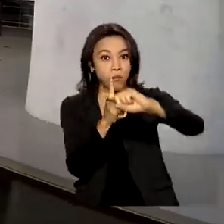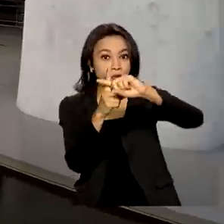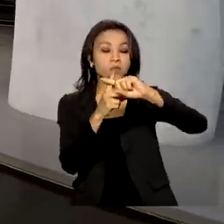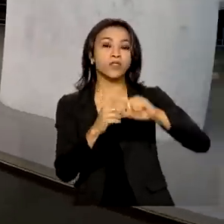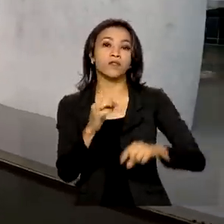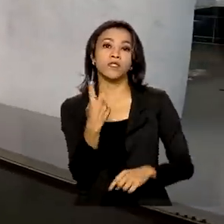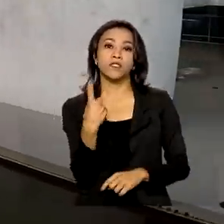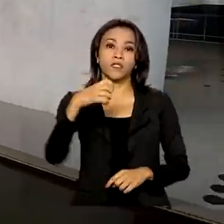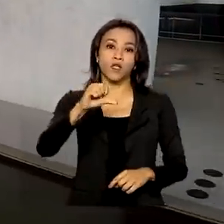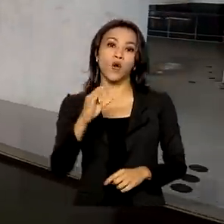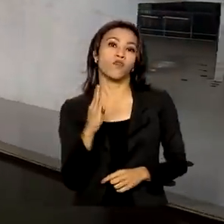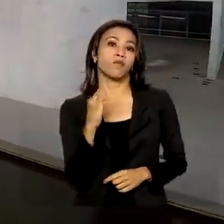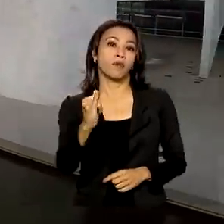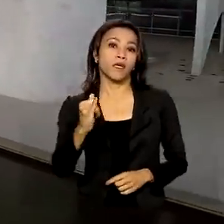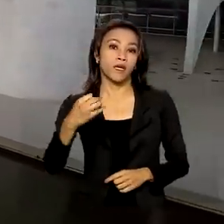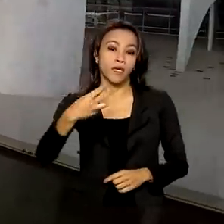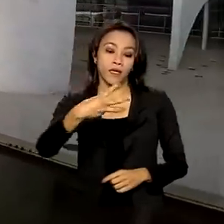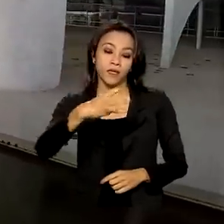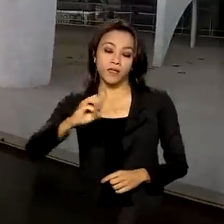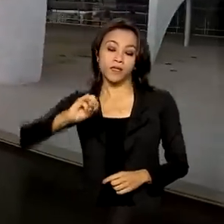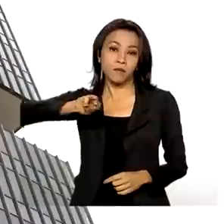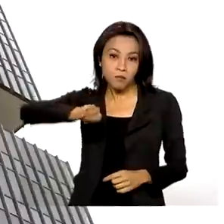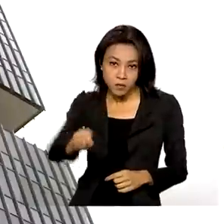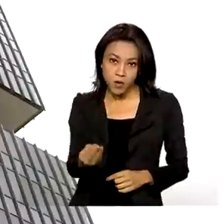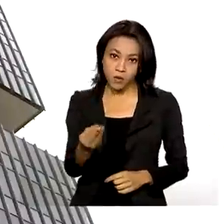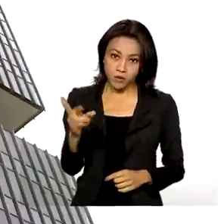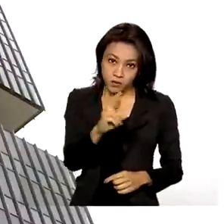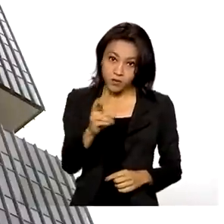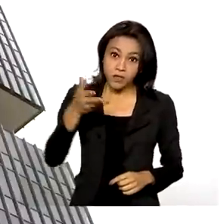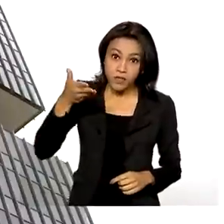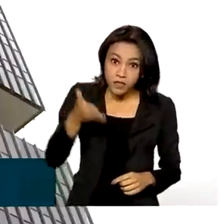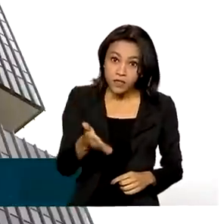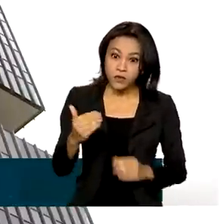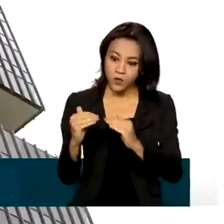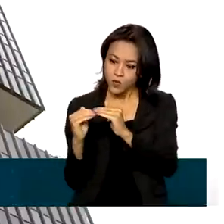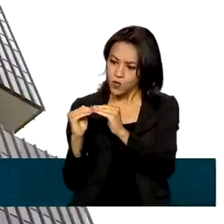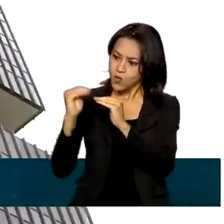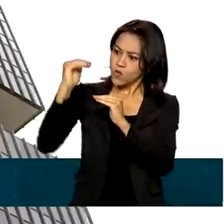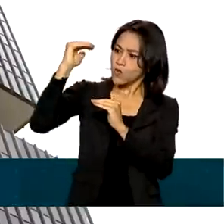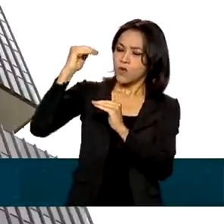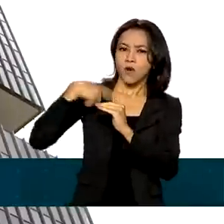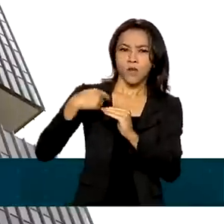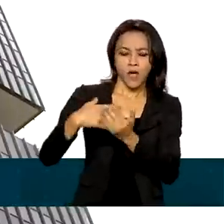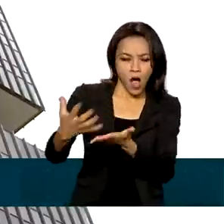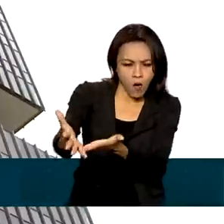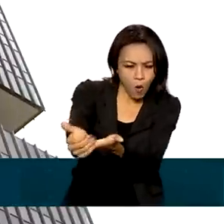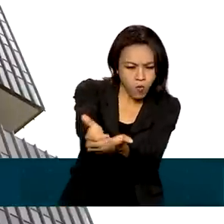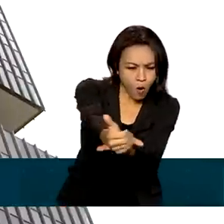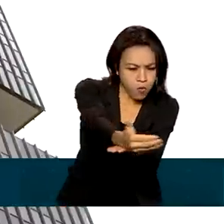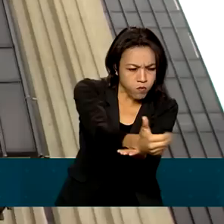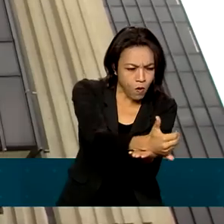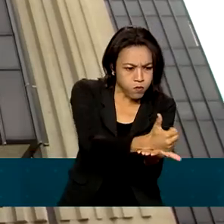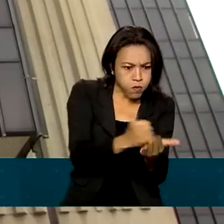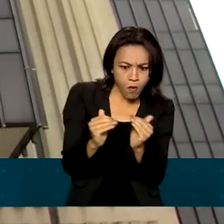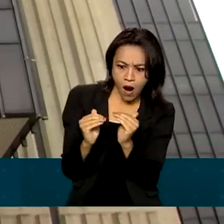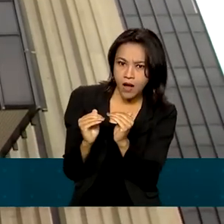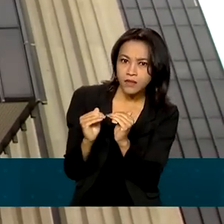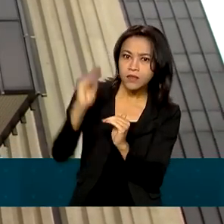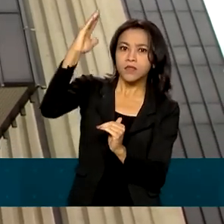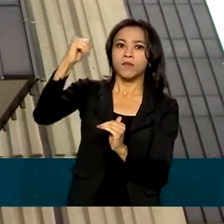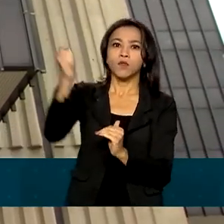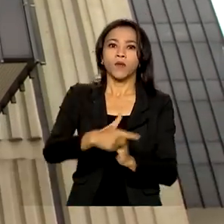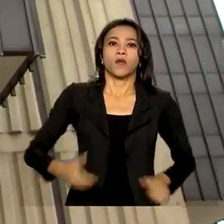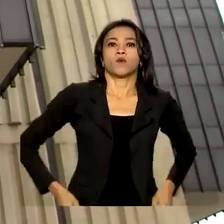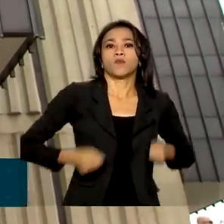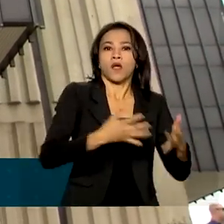R 19 bilhões e R$ milhões. Ocorre superávit quando as receitas superam as despesas. Quando acontece